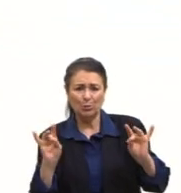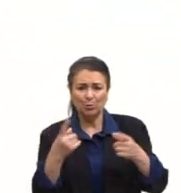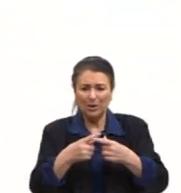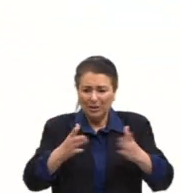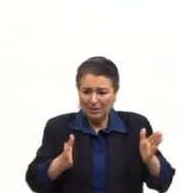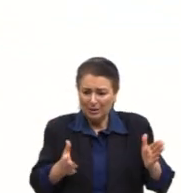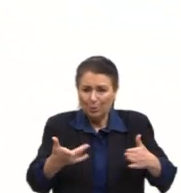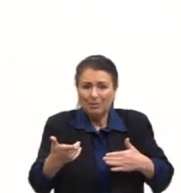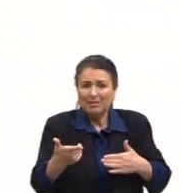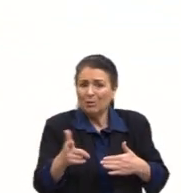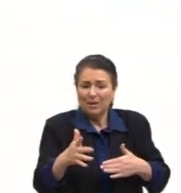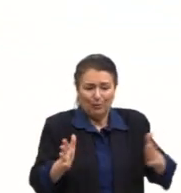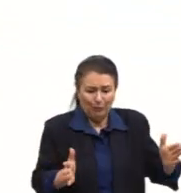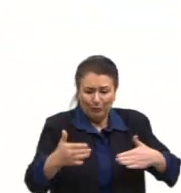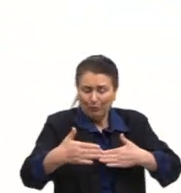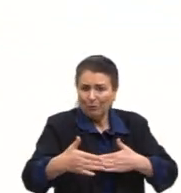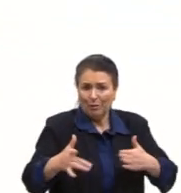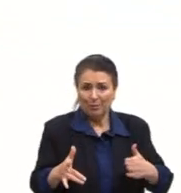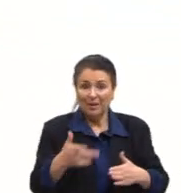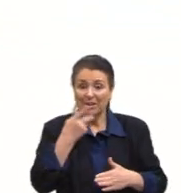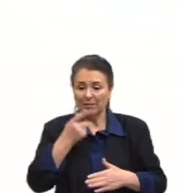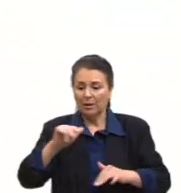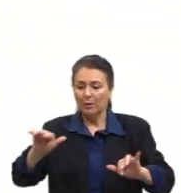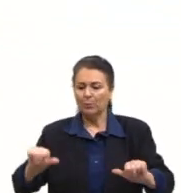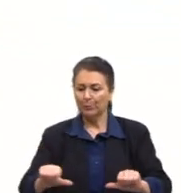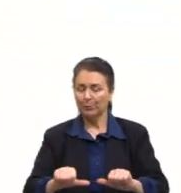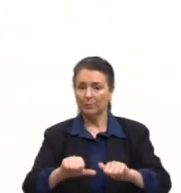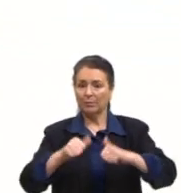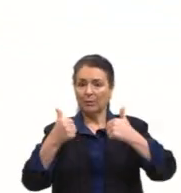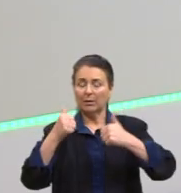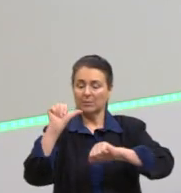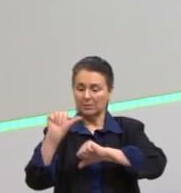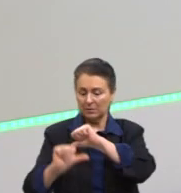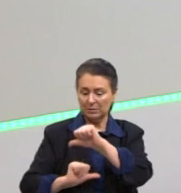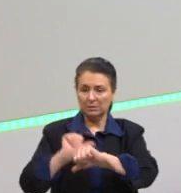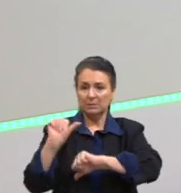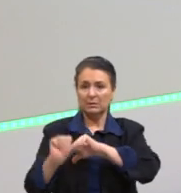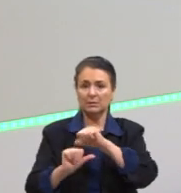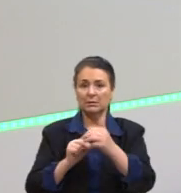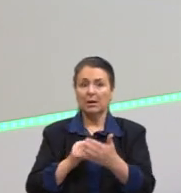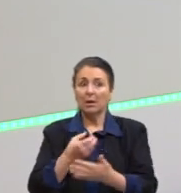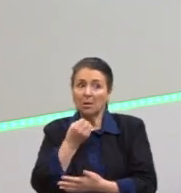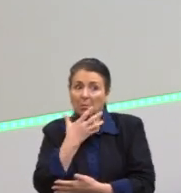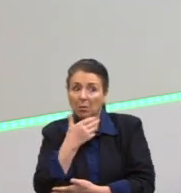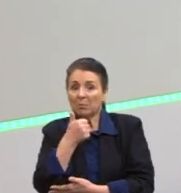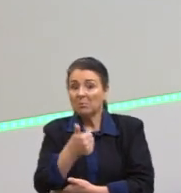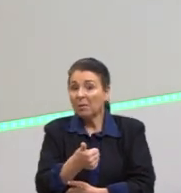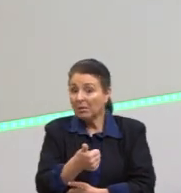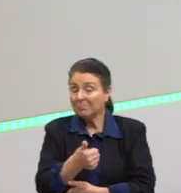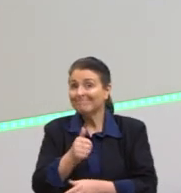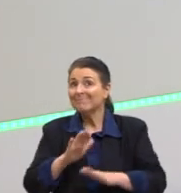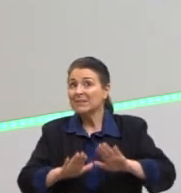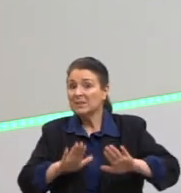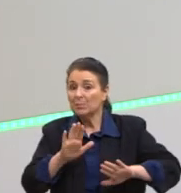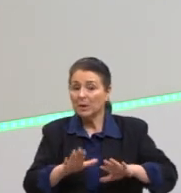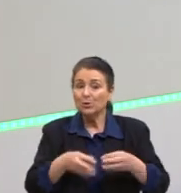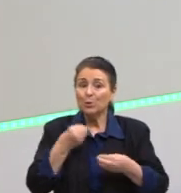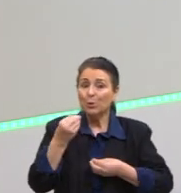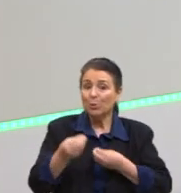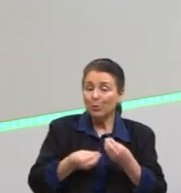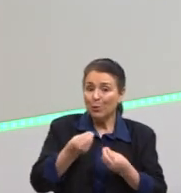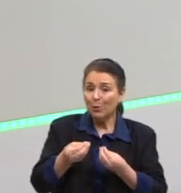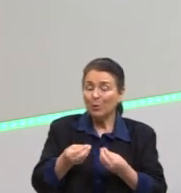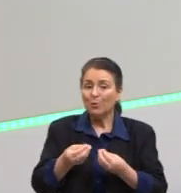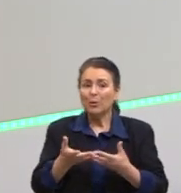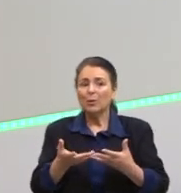mudar. E é uma frase interessante. A mudança sempre, às vezes, é bem-vinda. Mas depende de como ela é colocada. E qual é o